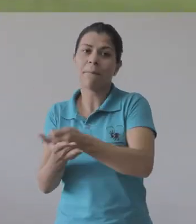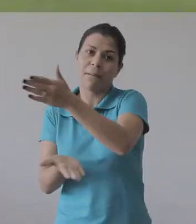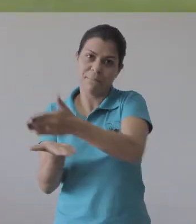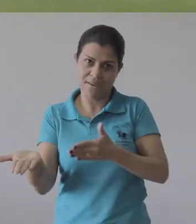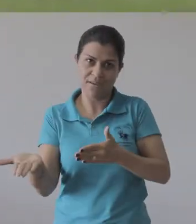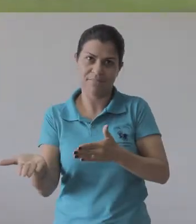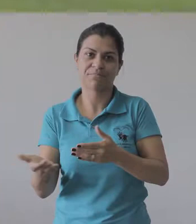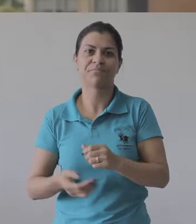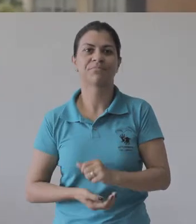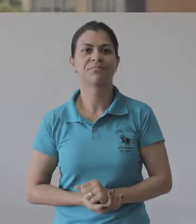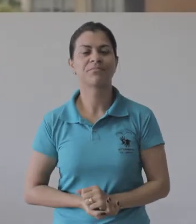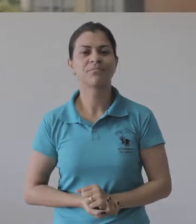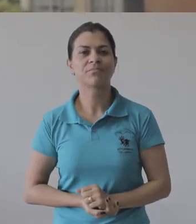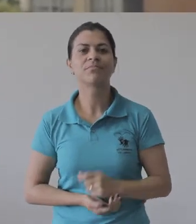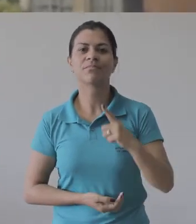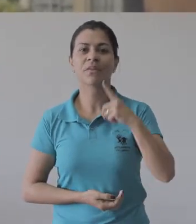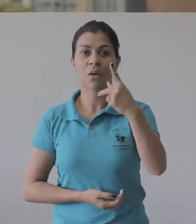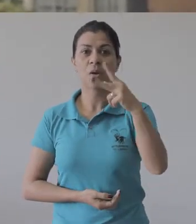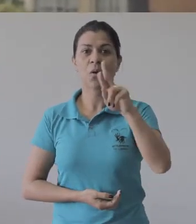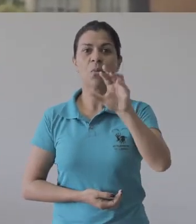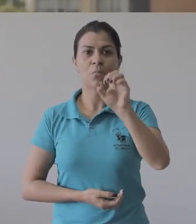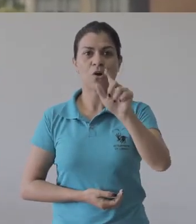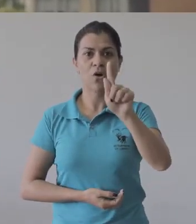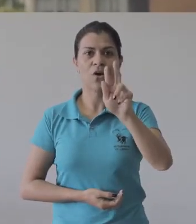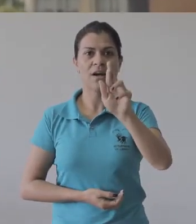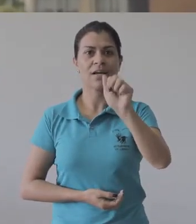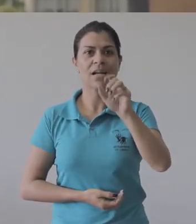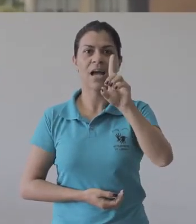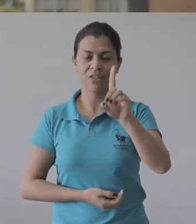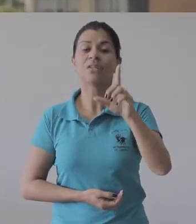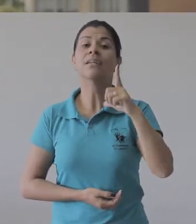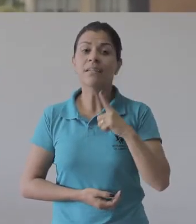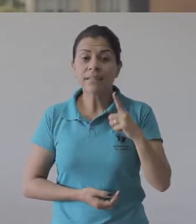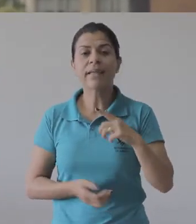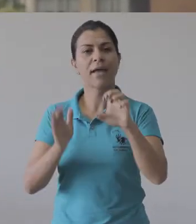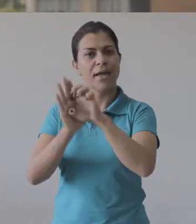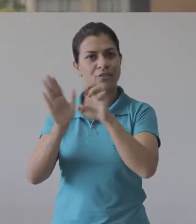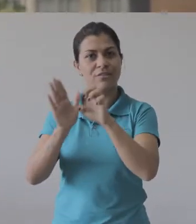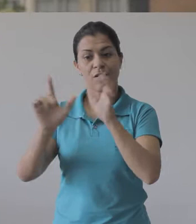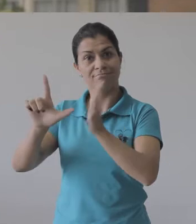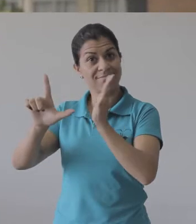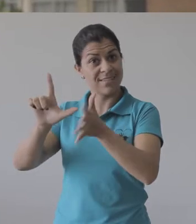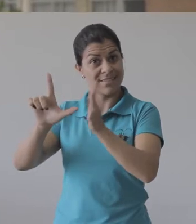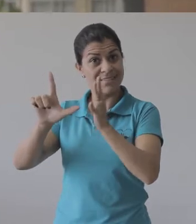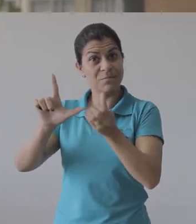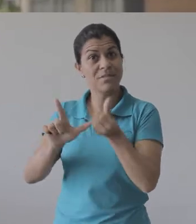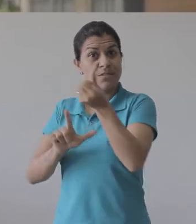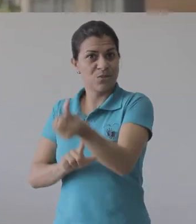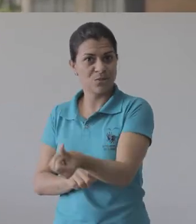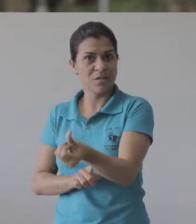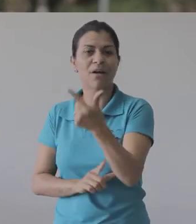pagam meia entrada. A Pró-Reitoria de Graduação lançou o edital para o curso Letras e Libras, com ingresso para o segundo semestre de